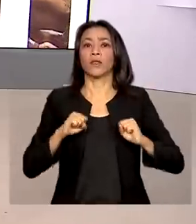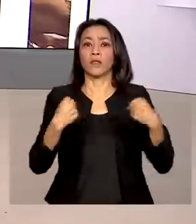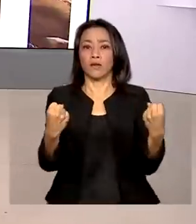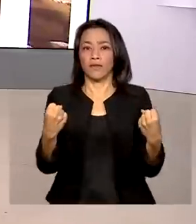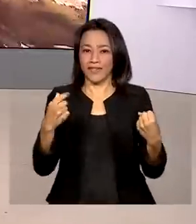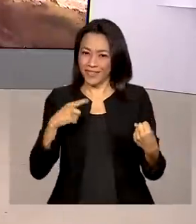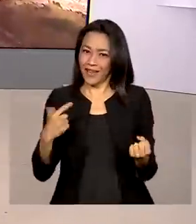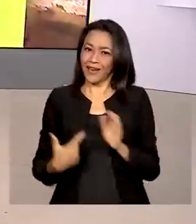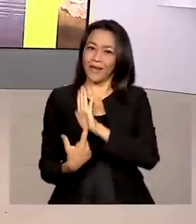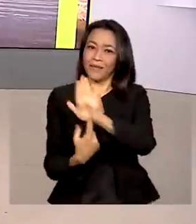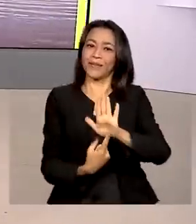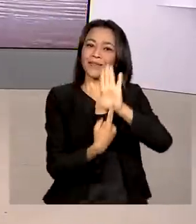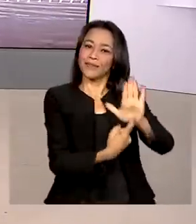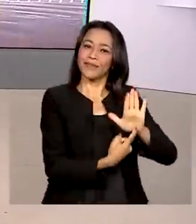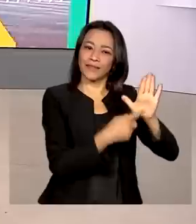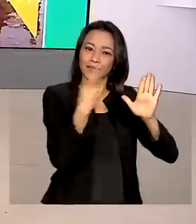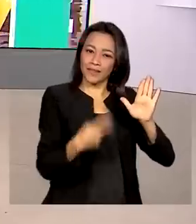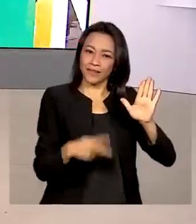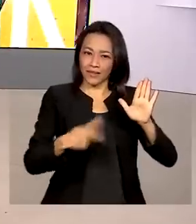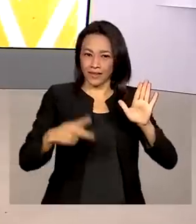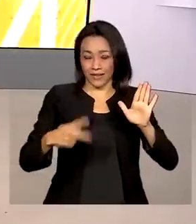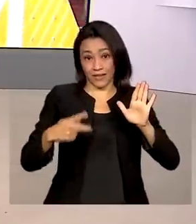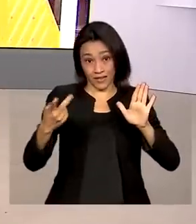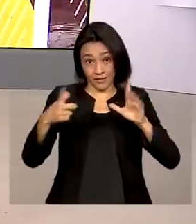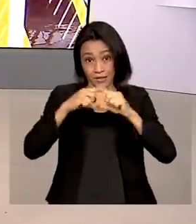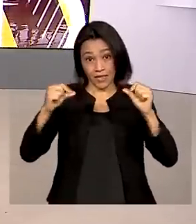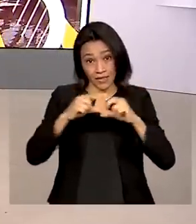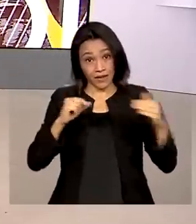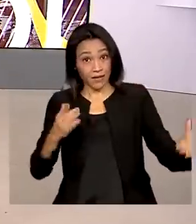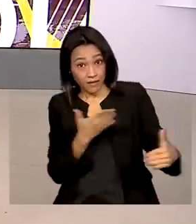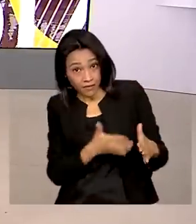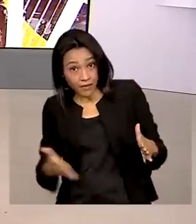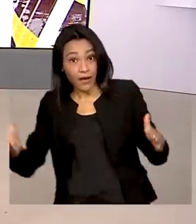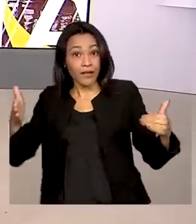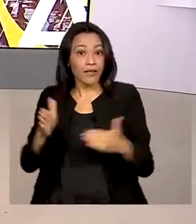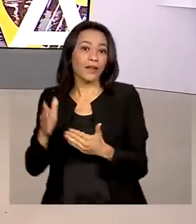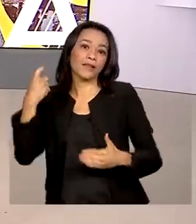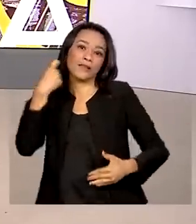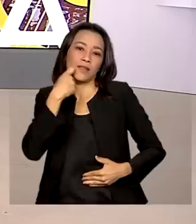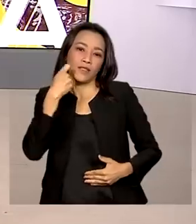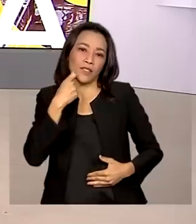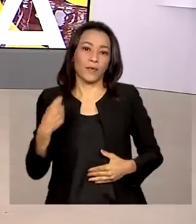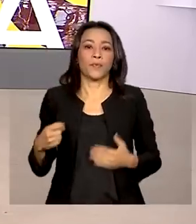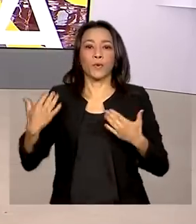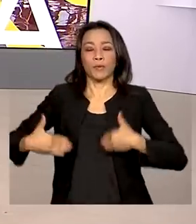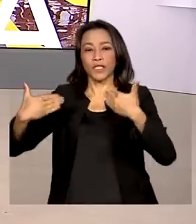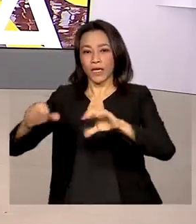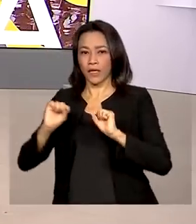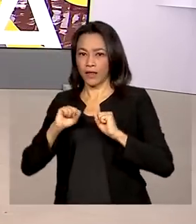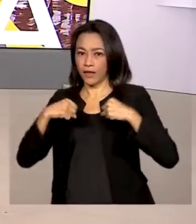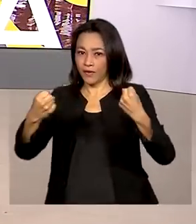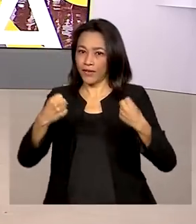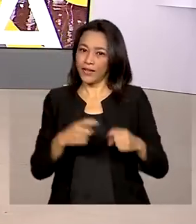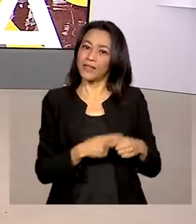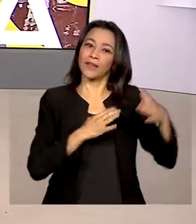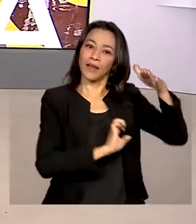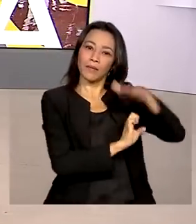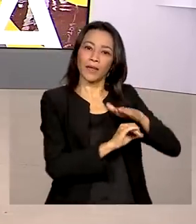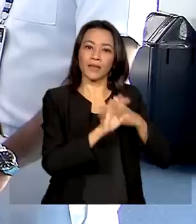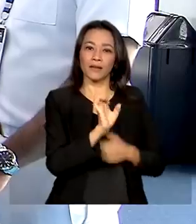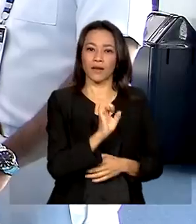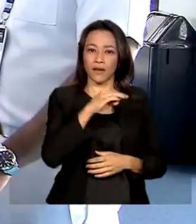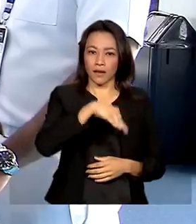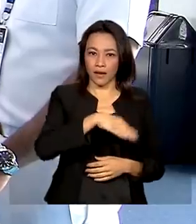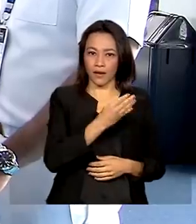Mostra BID Brasil, que ocorre até sexta-feira em Brasília. O Ministério da Defesa e a Embraer estão entre os expositores.